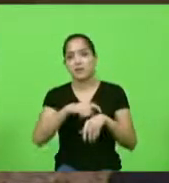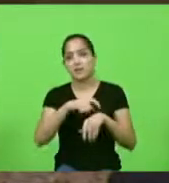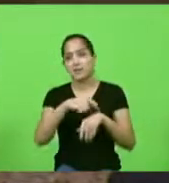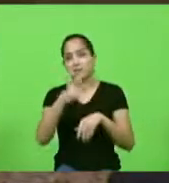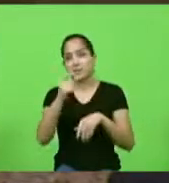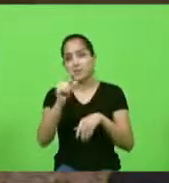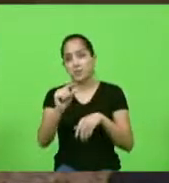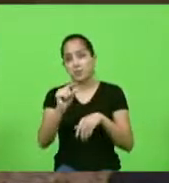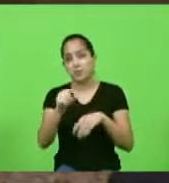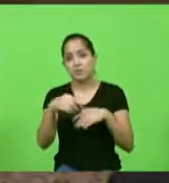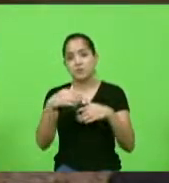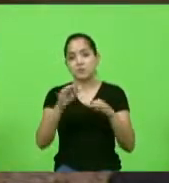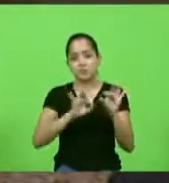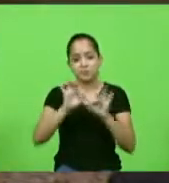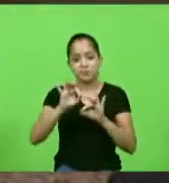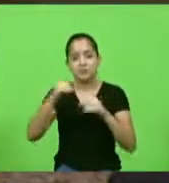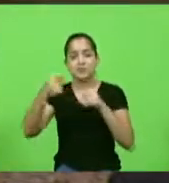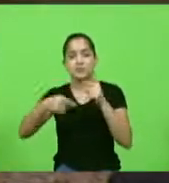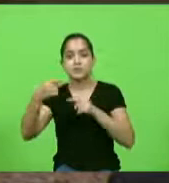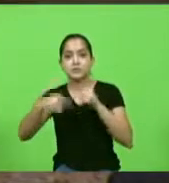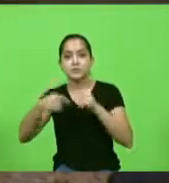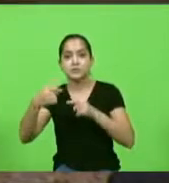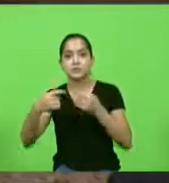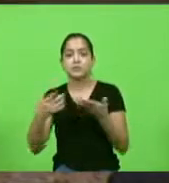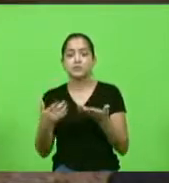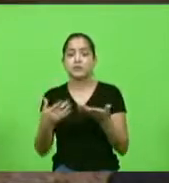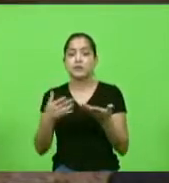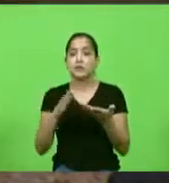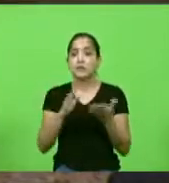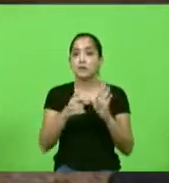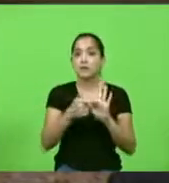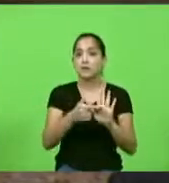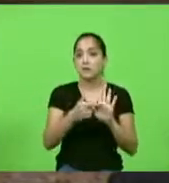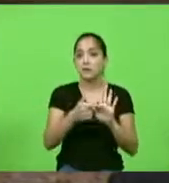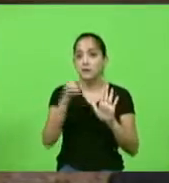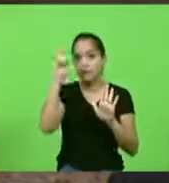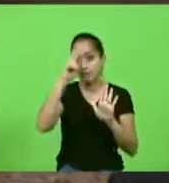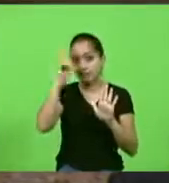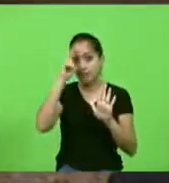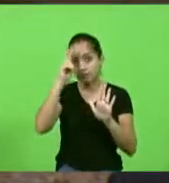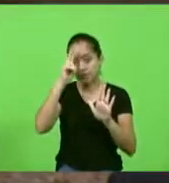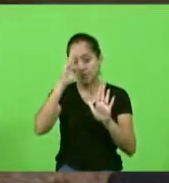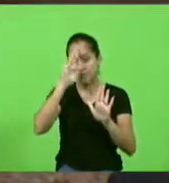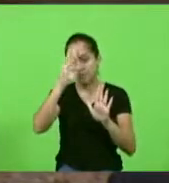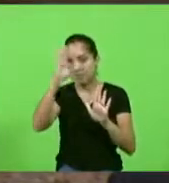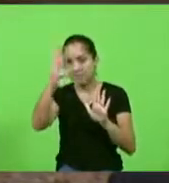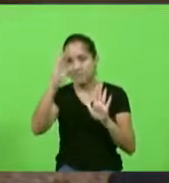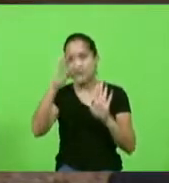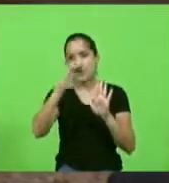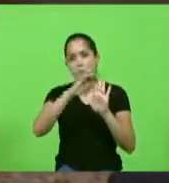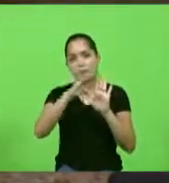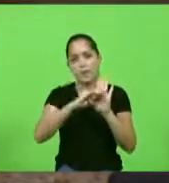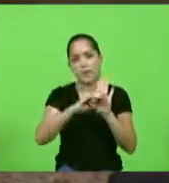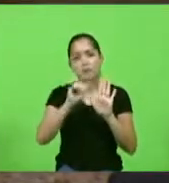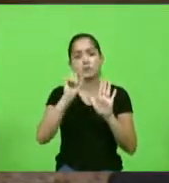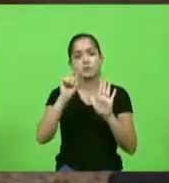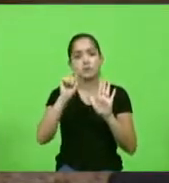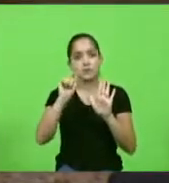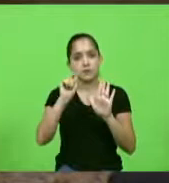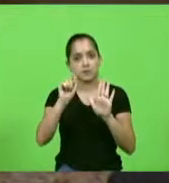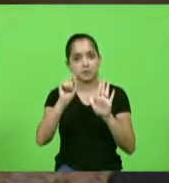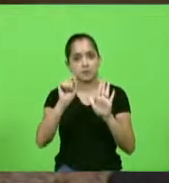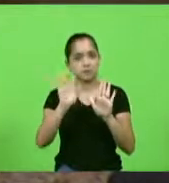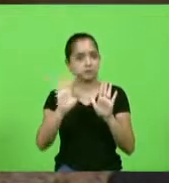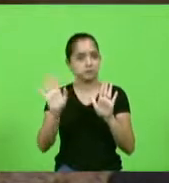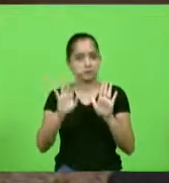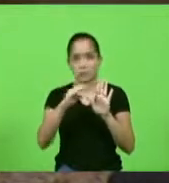construir a Santa Catarina do futuro e aqui eu quero lembrar da principal pauta que não é uma pauta infelizmente não